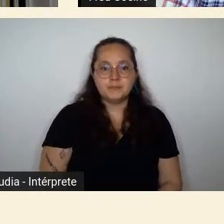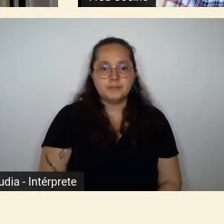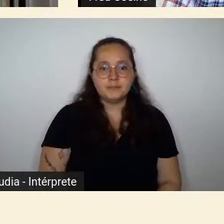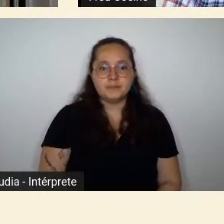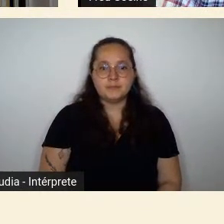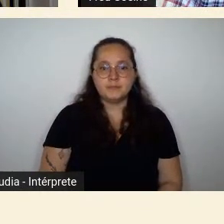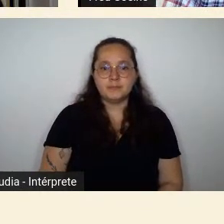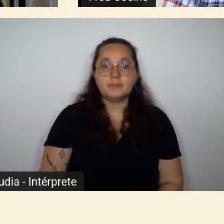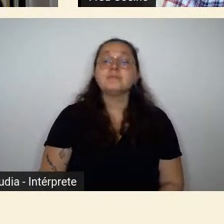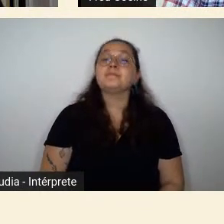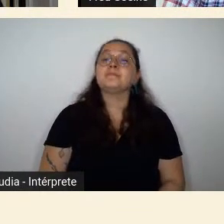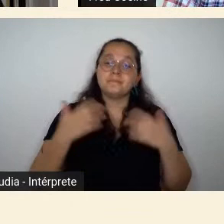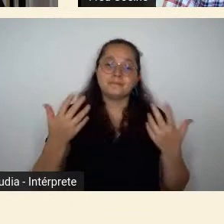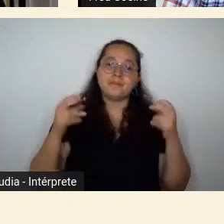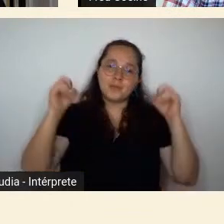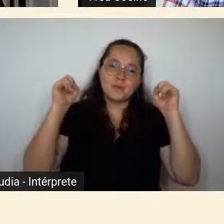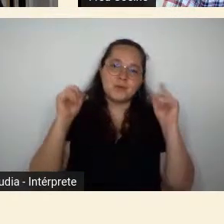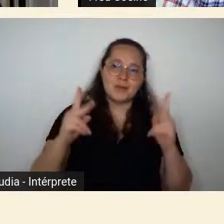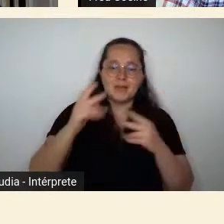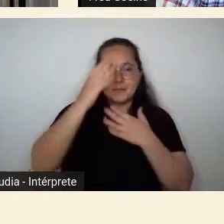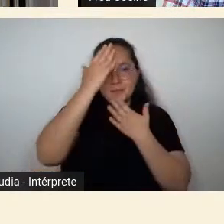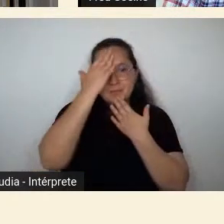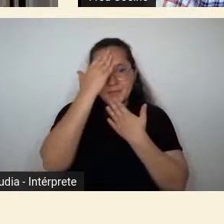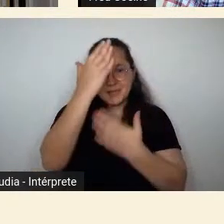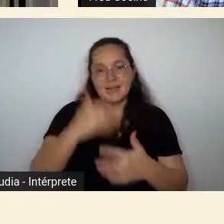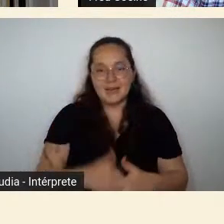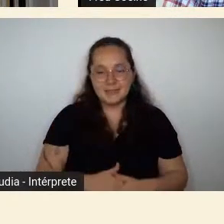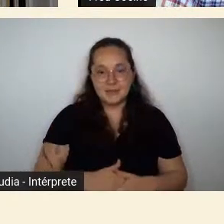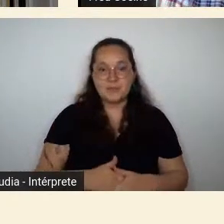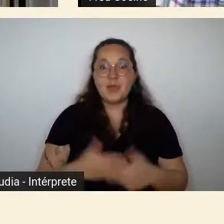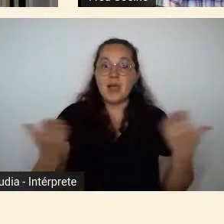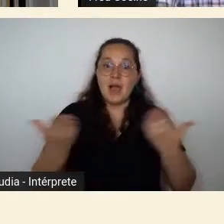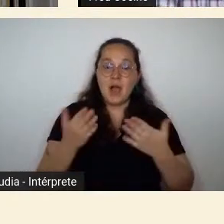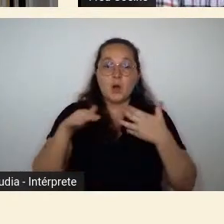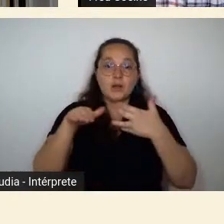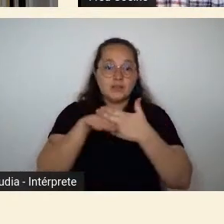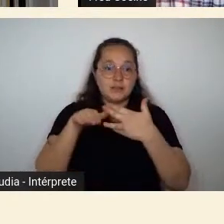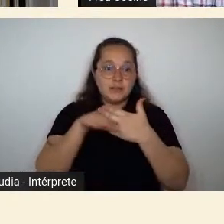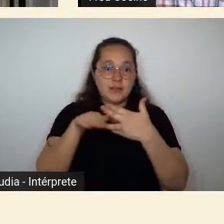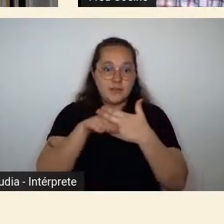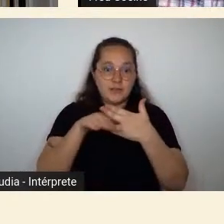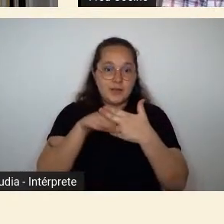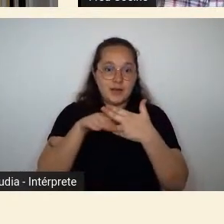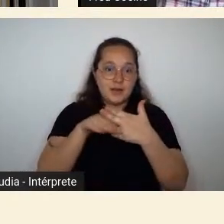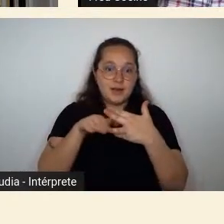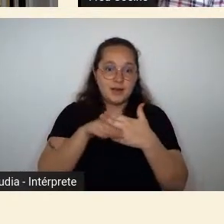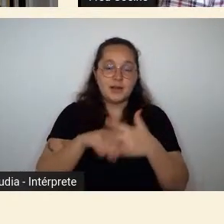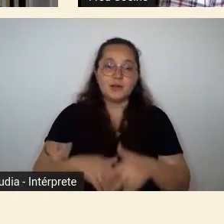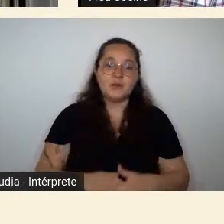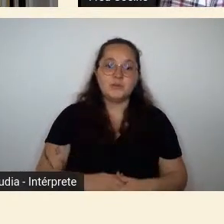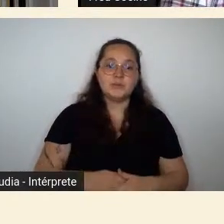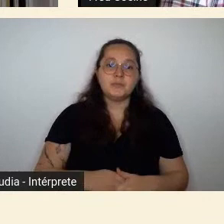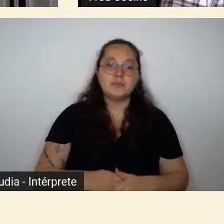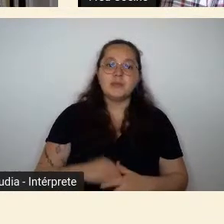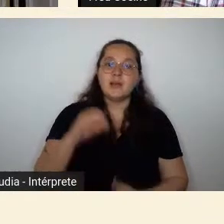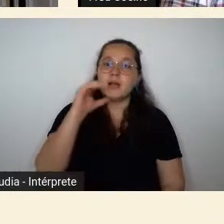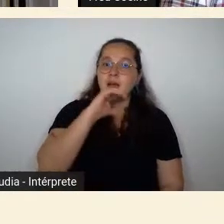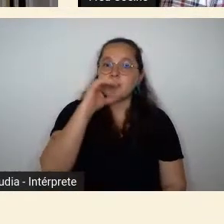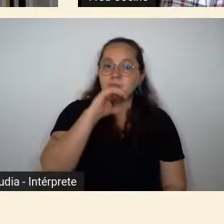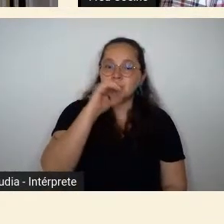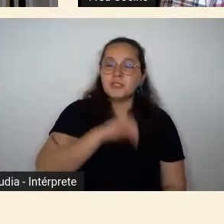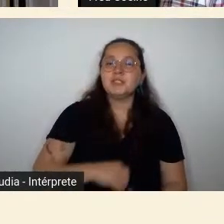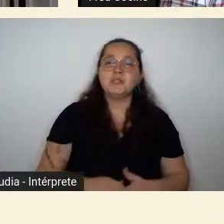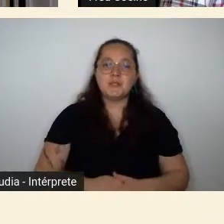gente muito obrigada eu acho que a gente vai fazer então um intervalo que é cinco minutinhos aqui sete